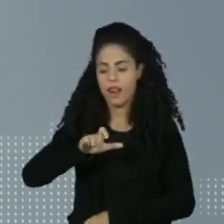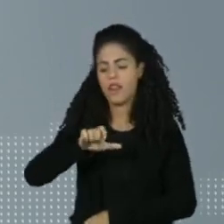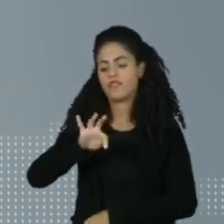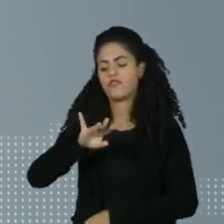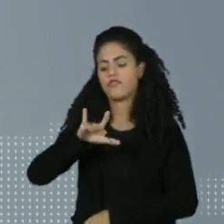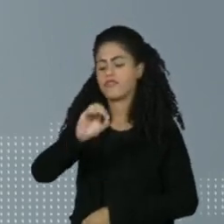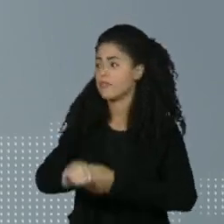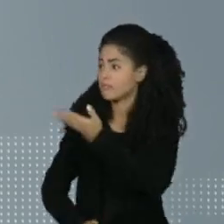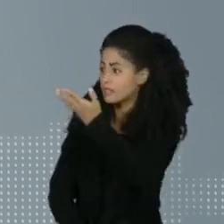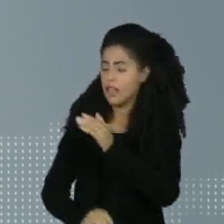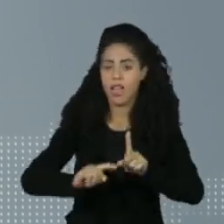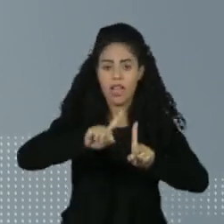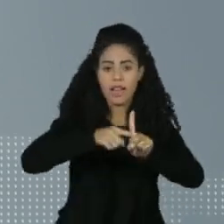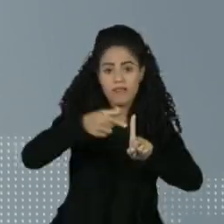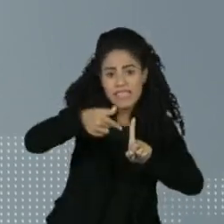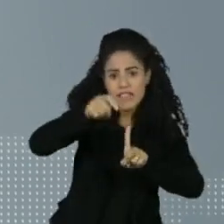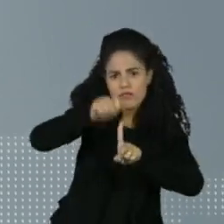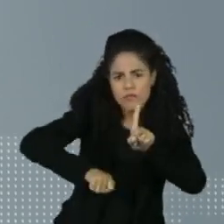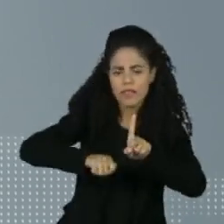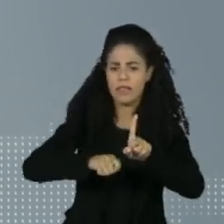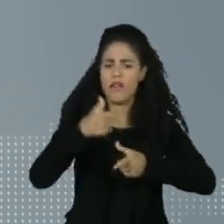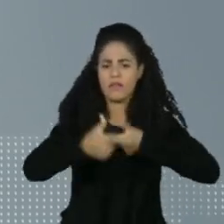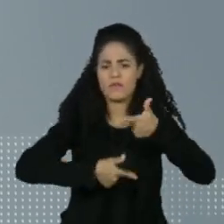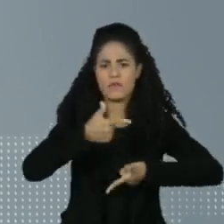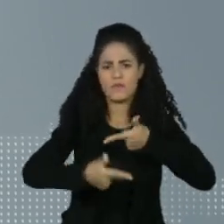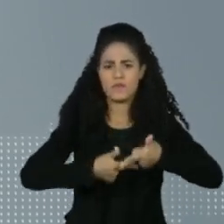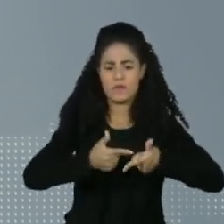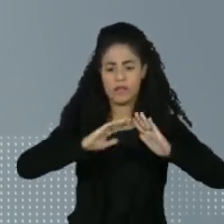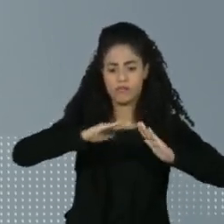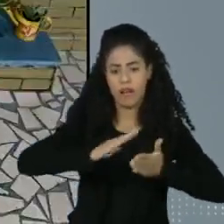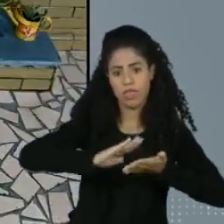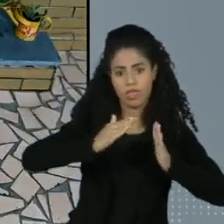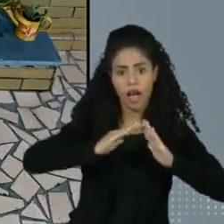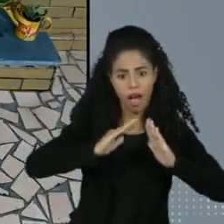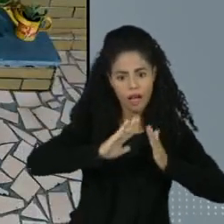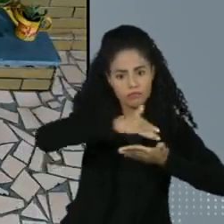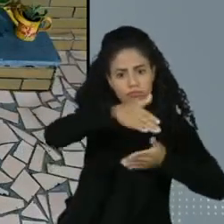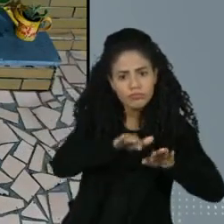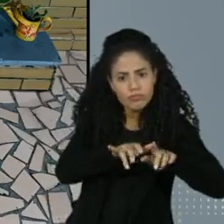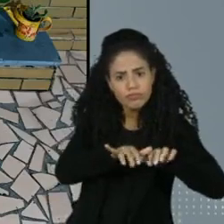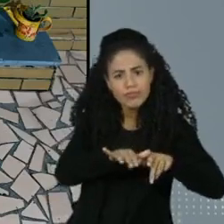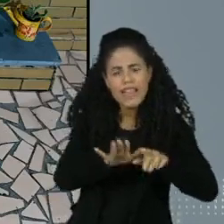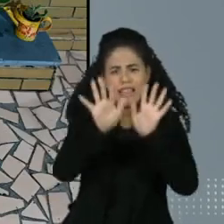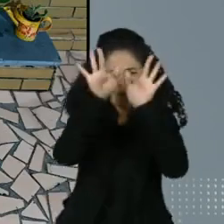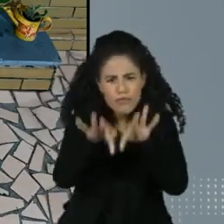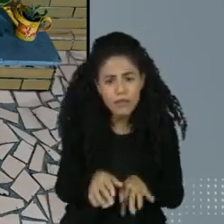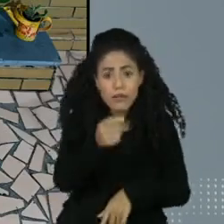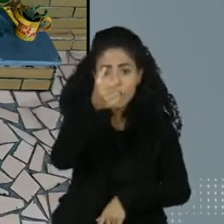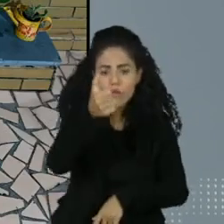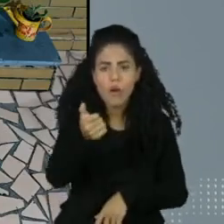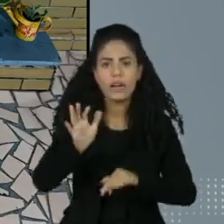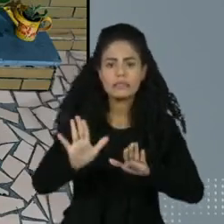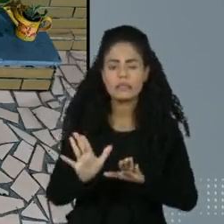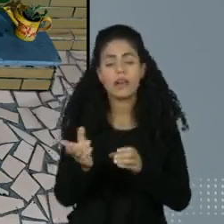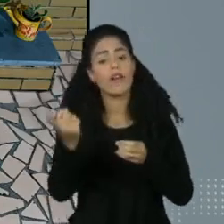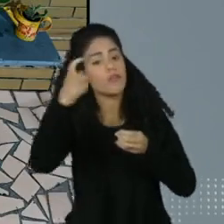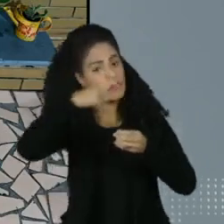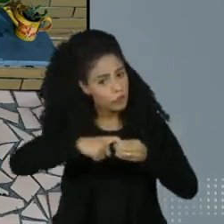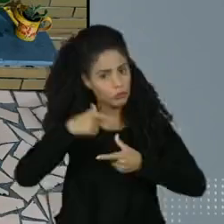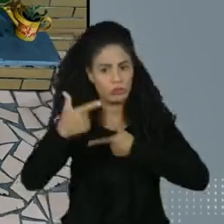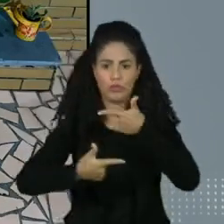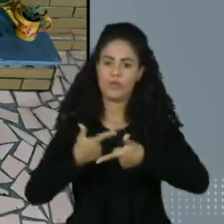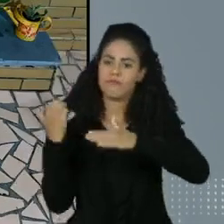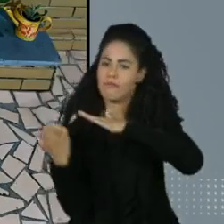grávida de sete meses, trabalhou de casa durante boa parte da gestação. Na reta final, mesmo contra a vontade, teve que